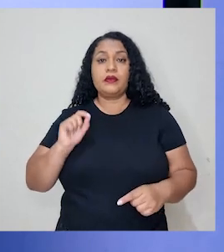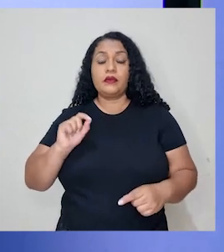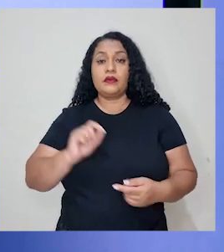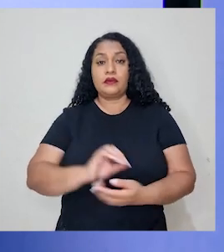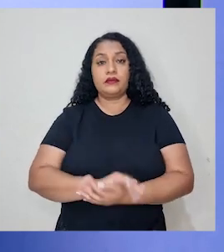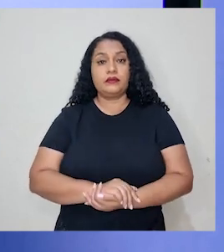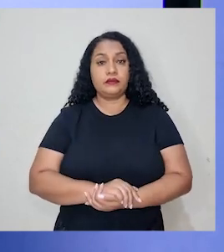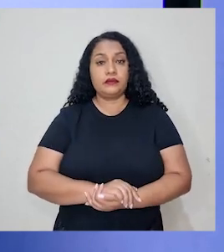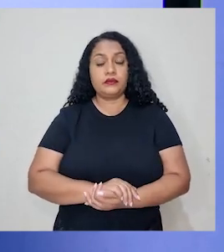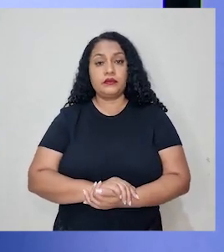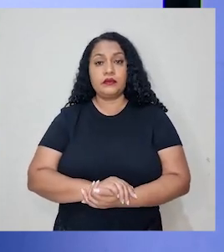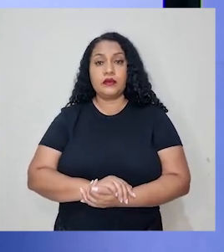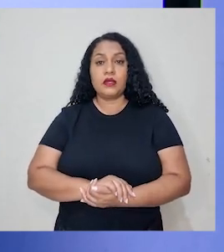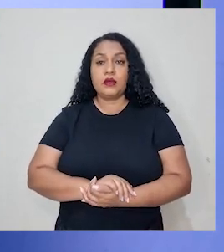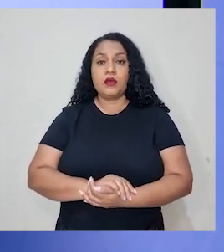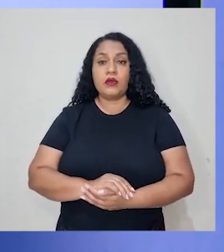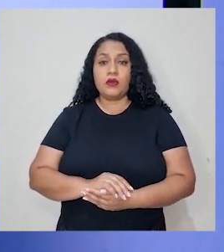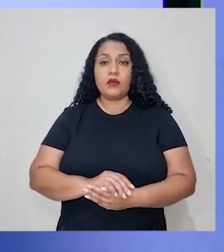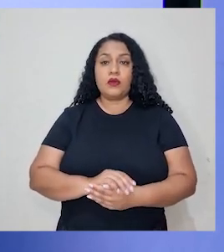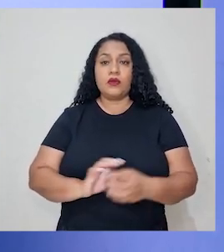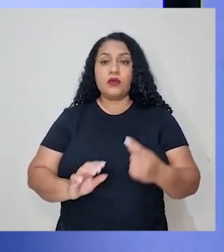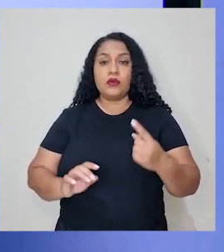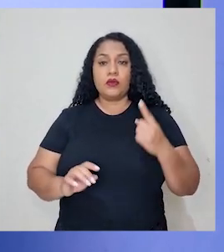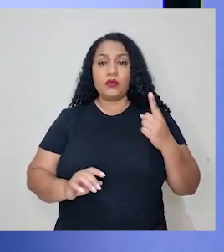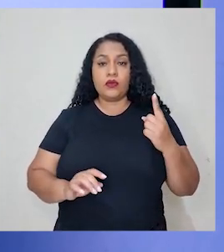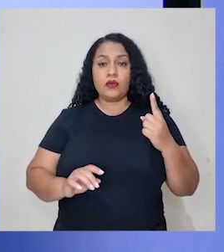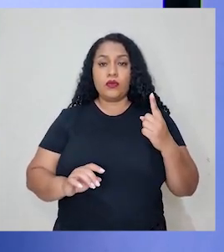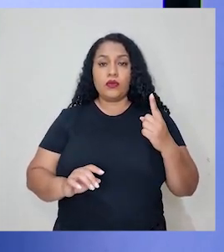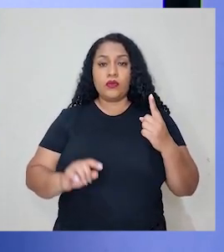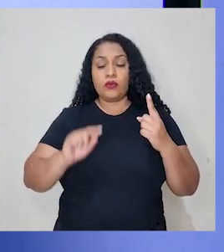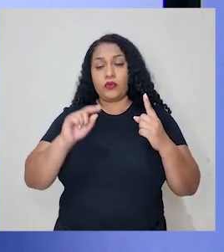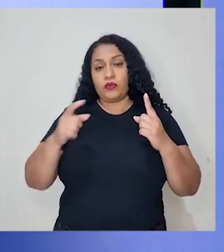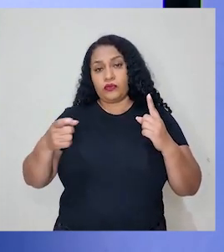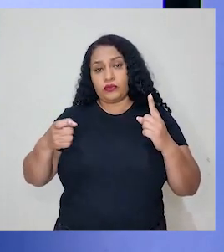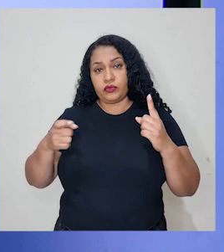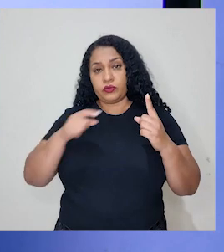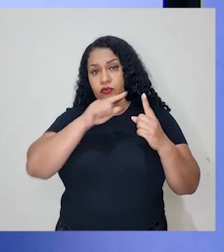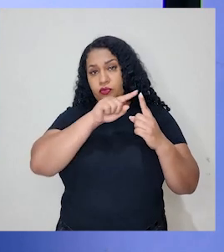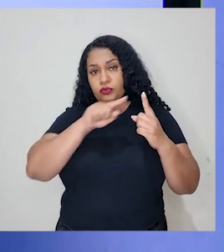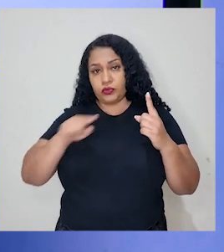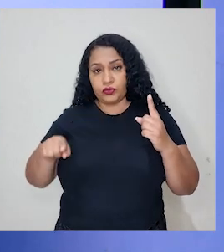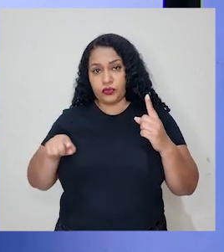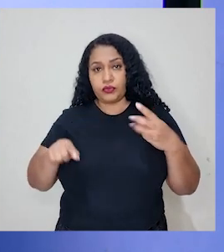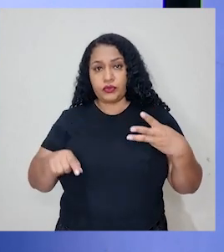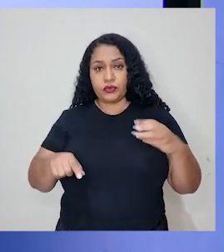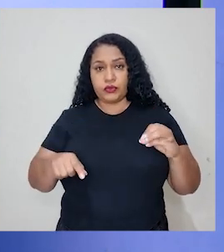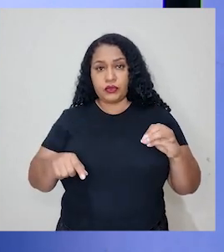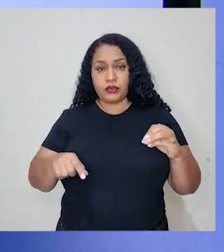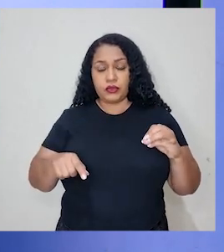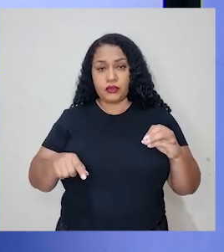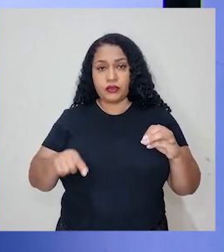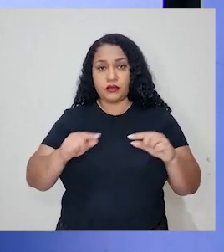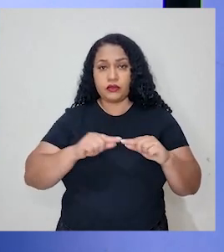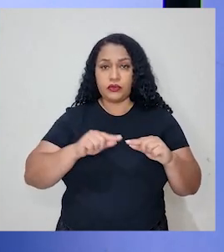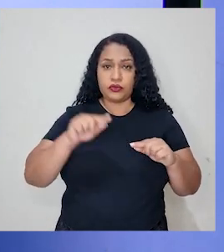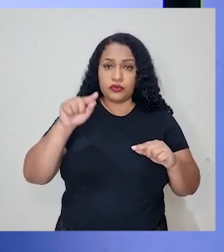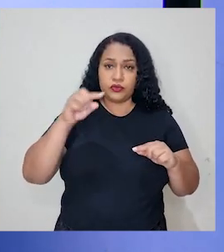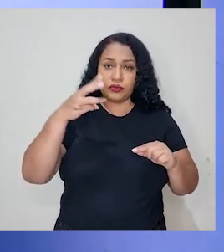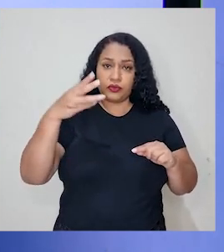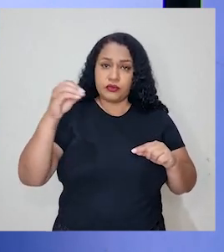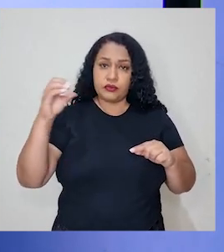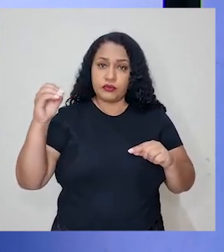1 vezes x, aqui, e nós temos 30 vezes 300, que está aqui.